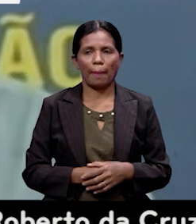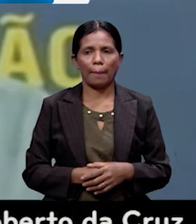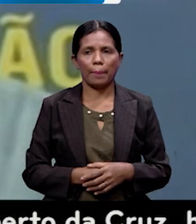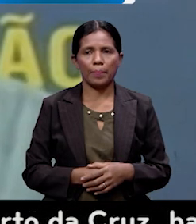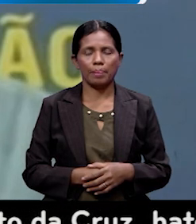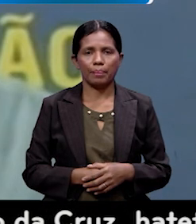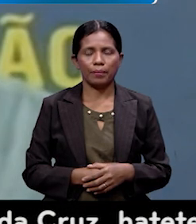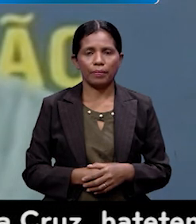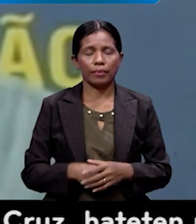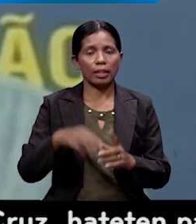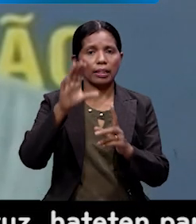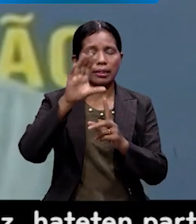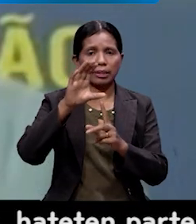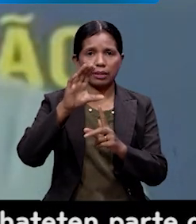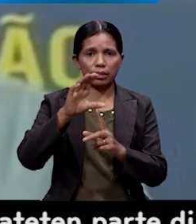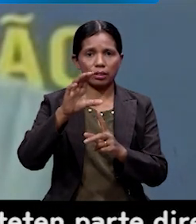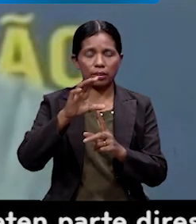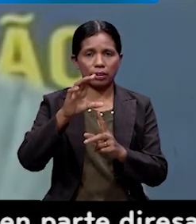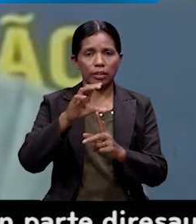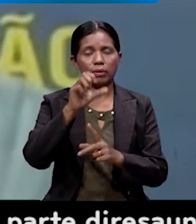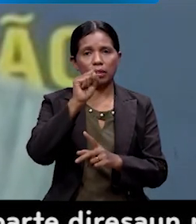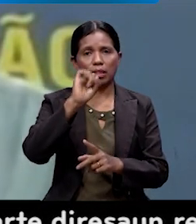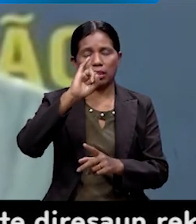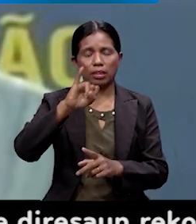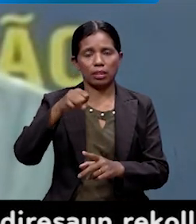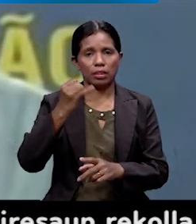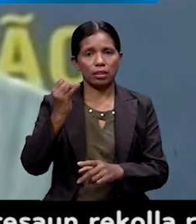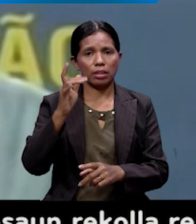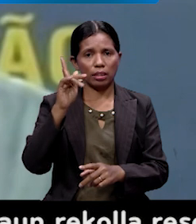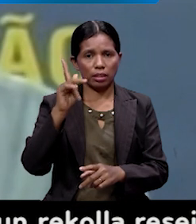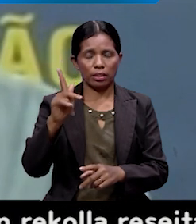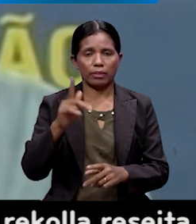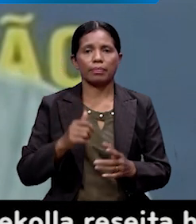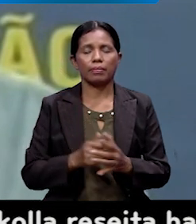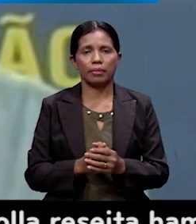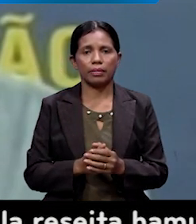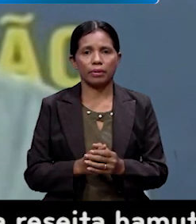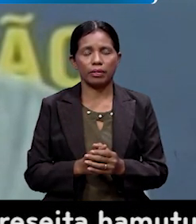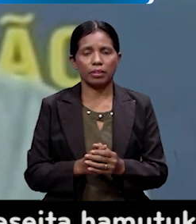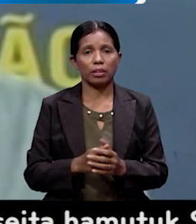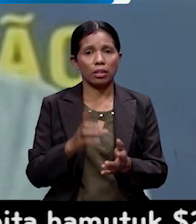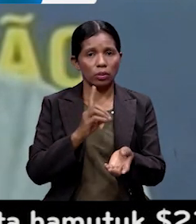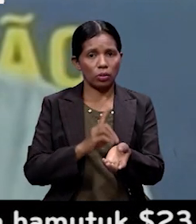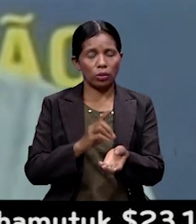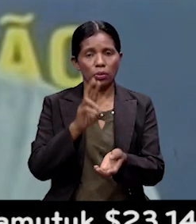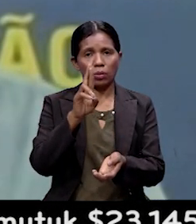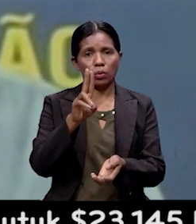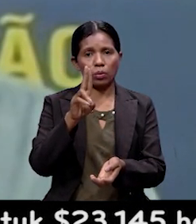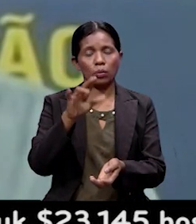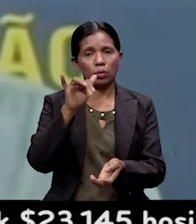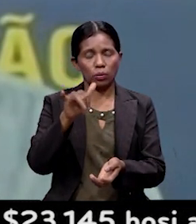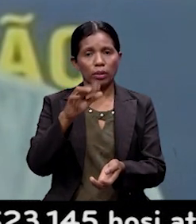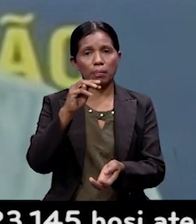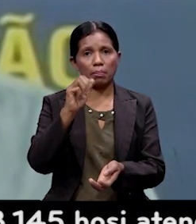Coordenador Força-Tarefa Prevenção no Mitigação Surto-Covid-19, Rui Maria de Araújo, a tua